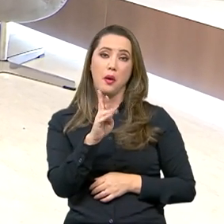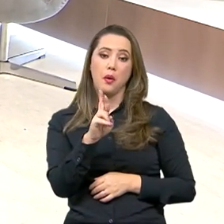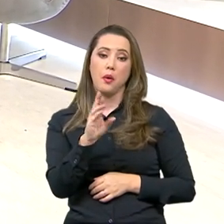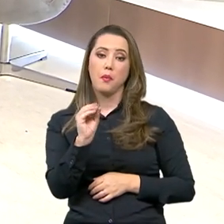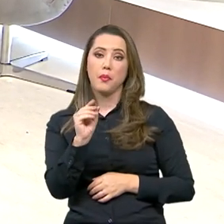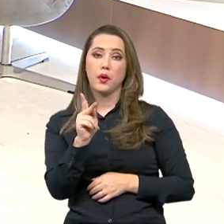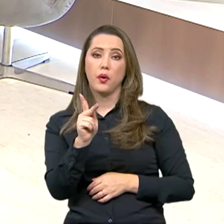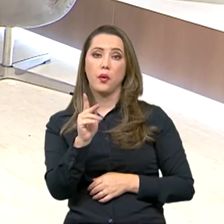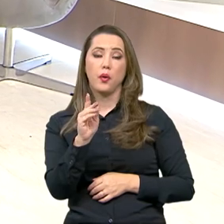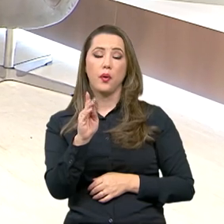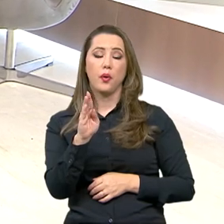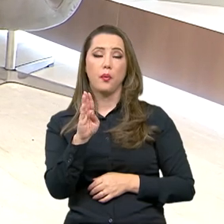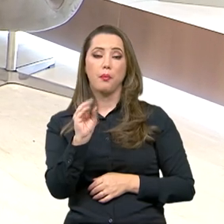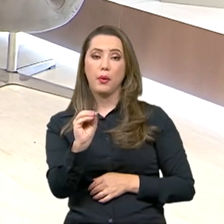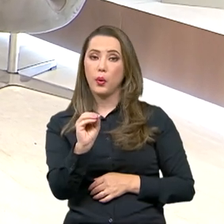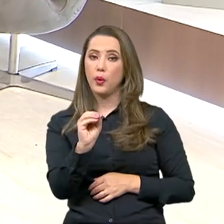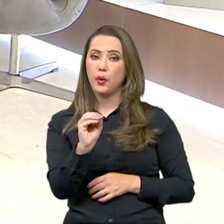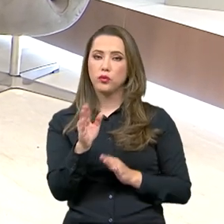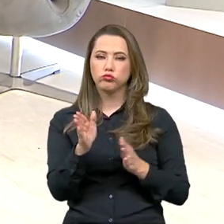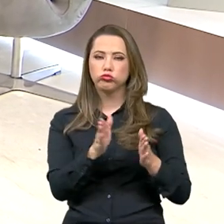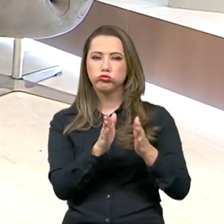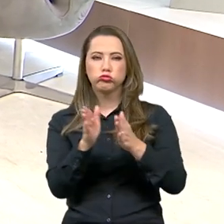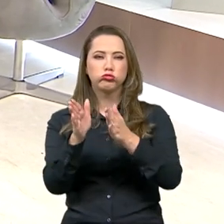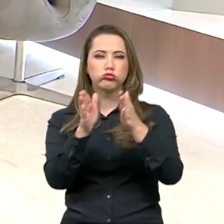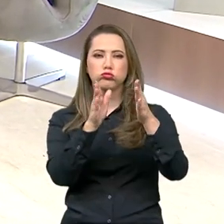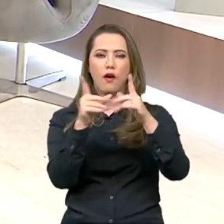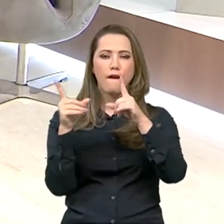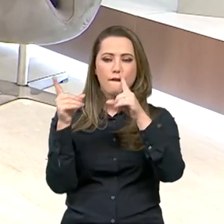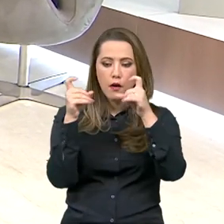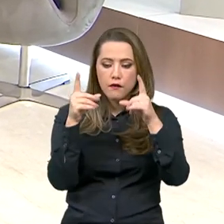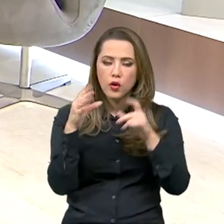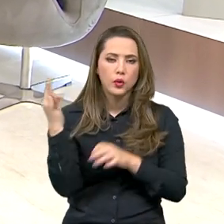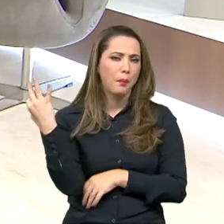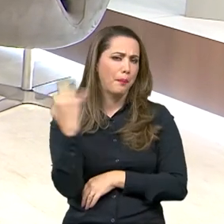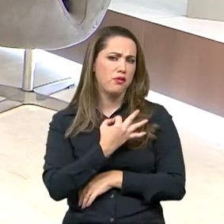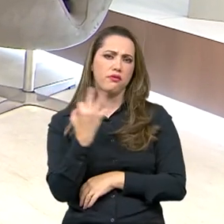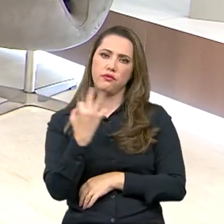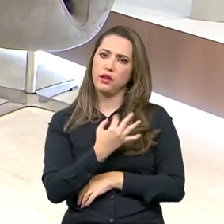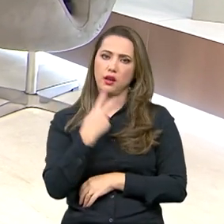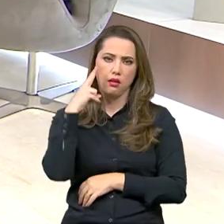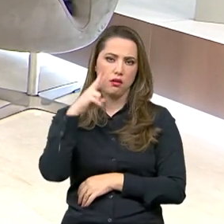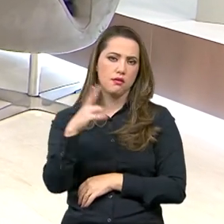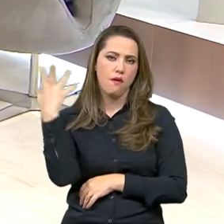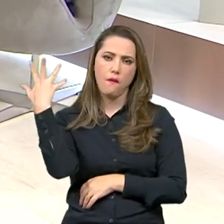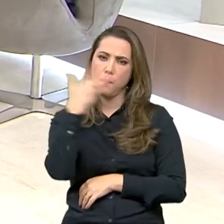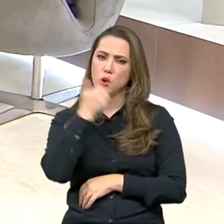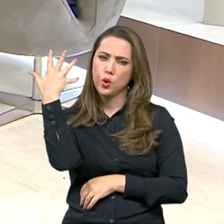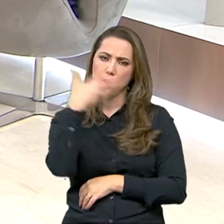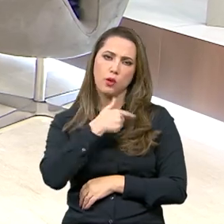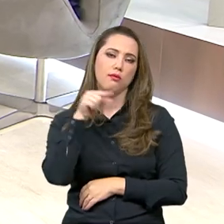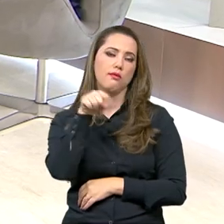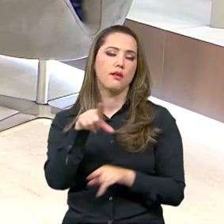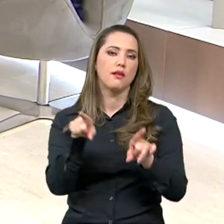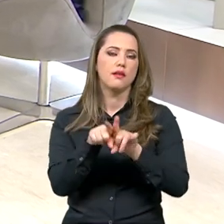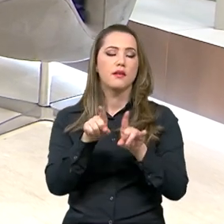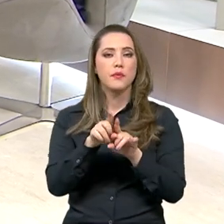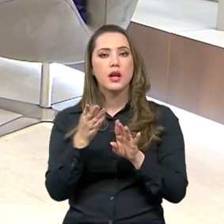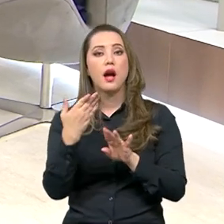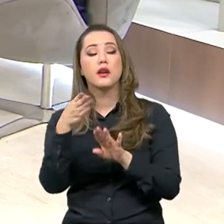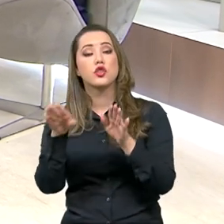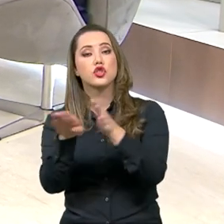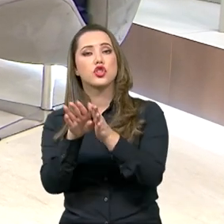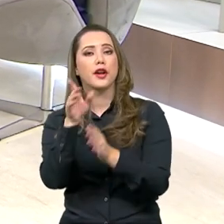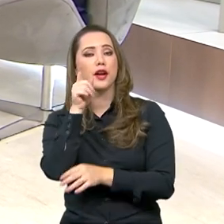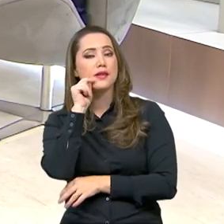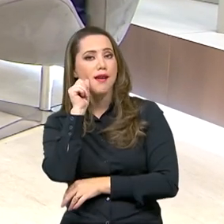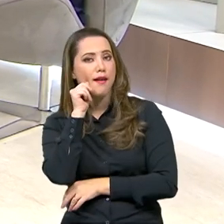muito bonita, quem tiver a oportunidade de olhar a foto da barragem de Jati, é uma imagem muito bonita. Passam por Jati, no Ceará, chegam em Engenheiro